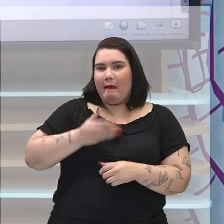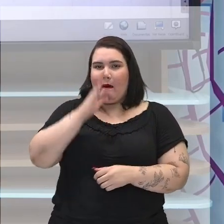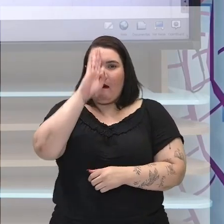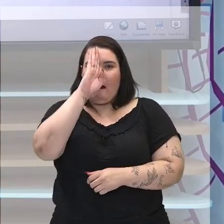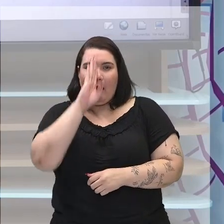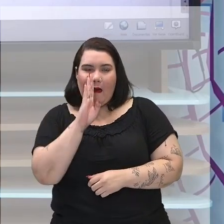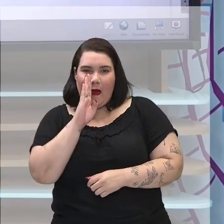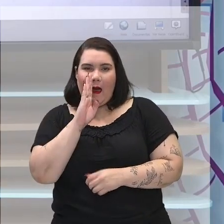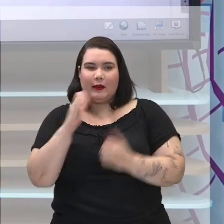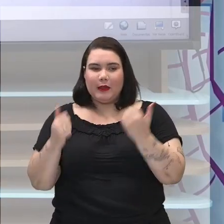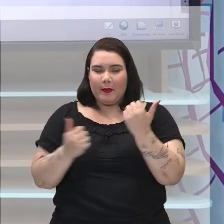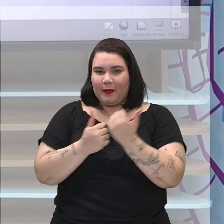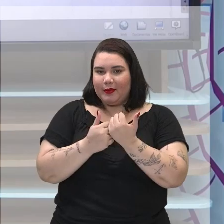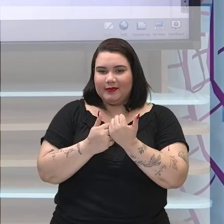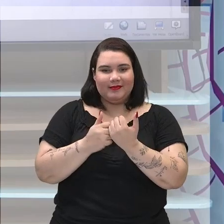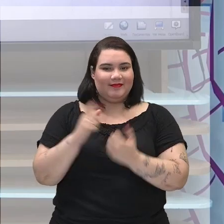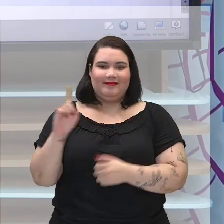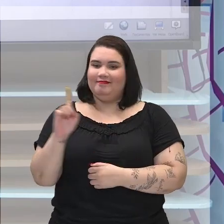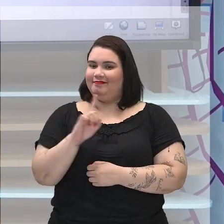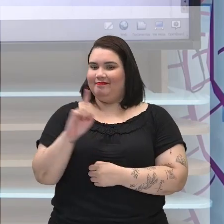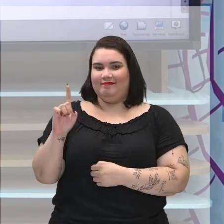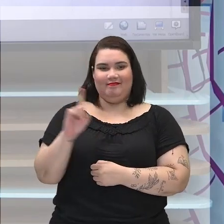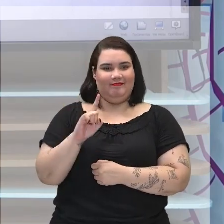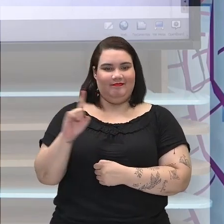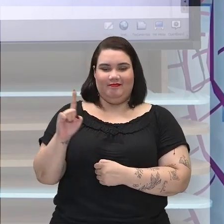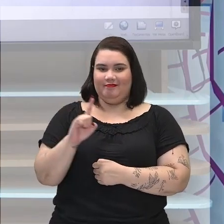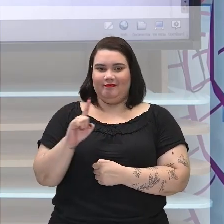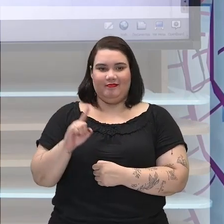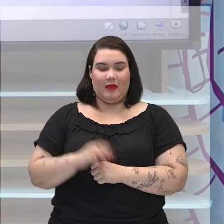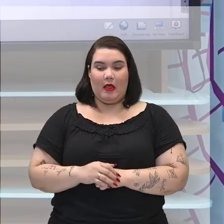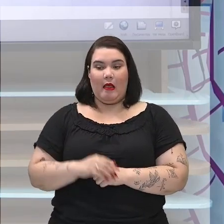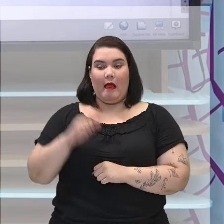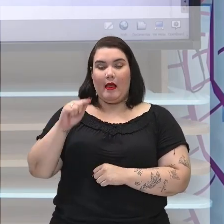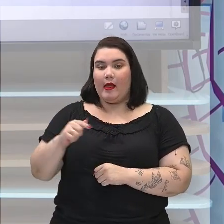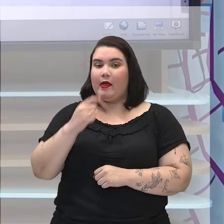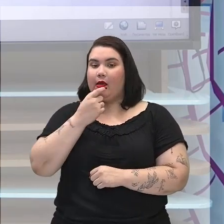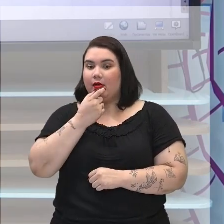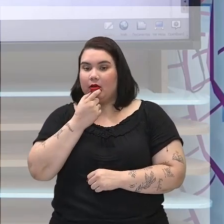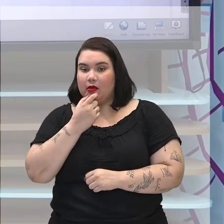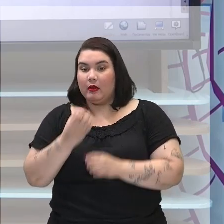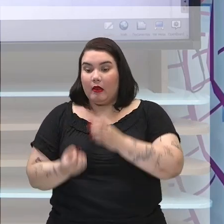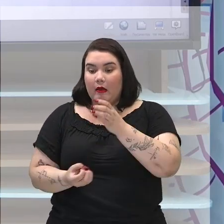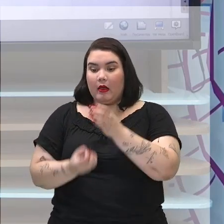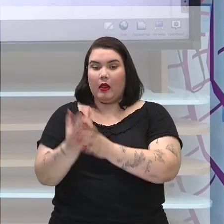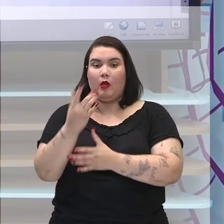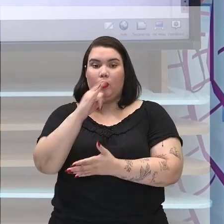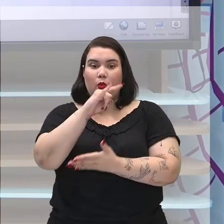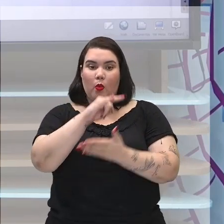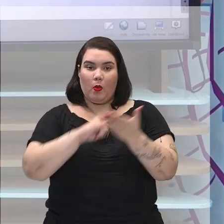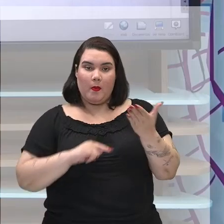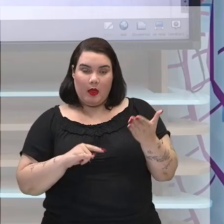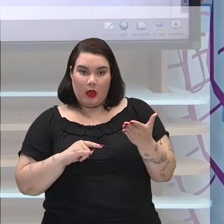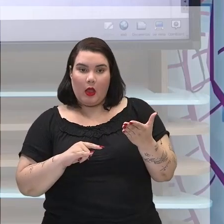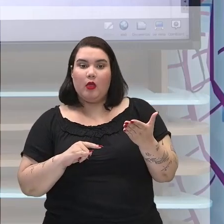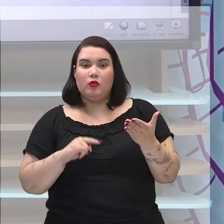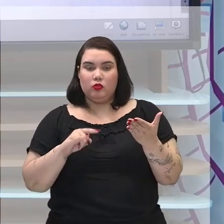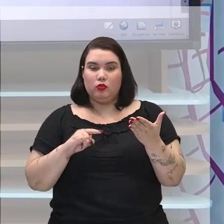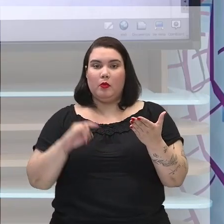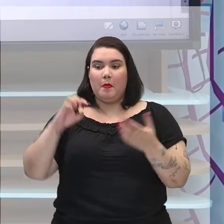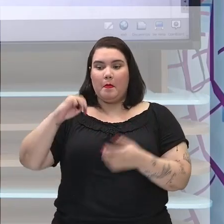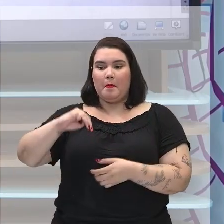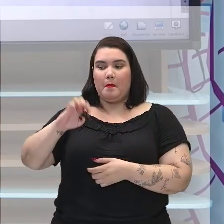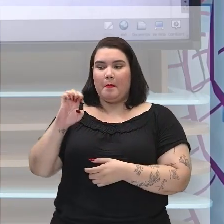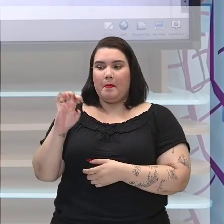a Inglaterra arma um tratado primeiramente o tratado de Meiturhen mas também como